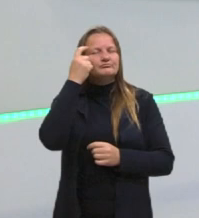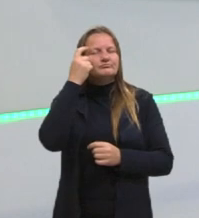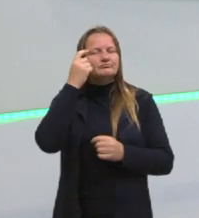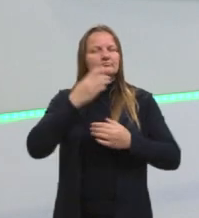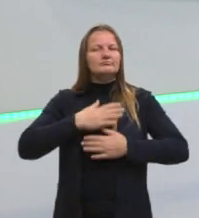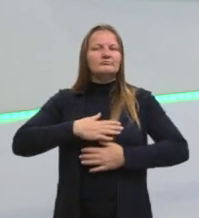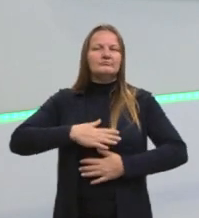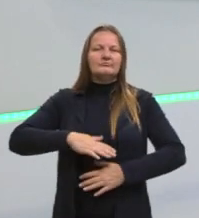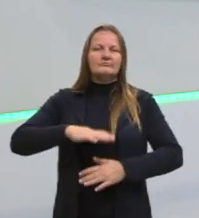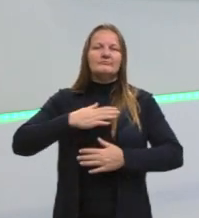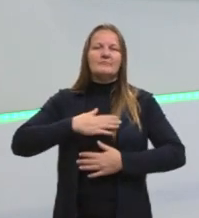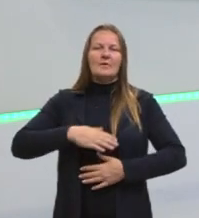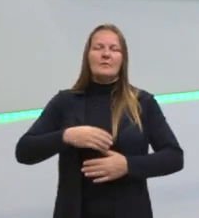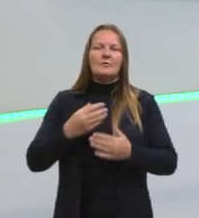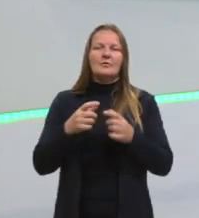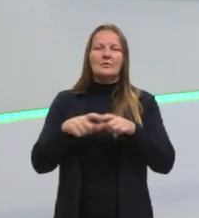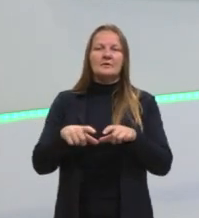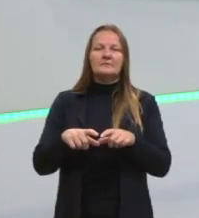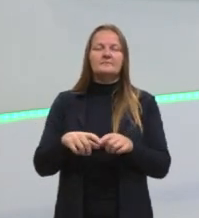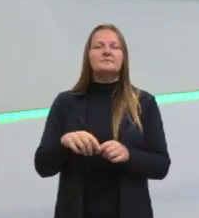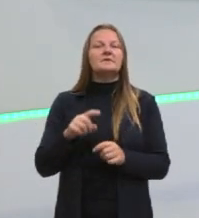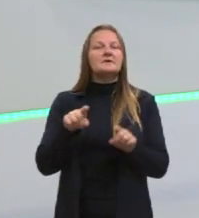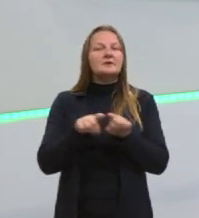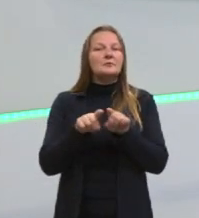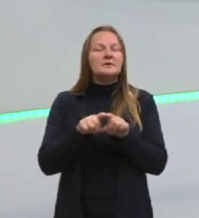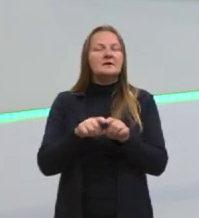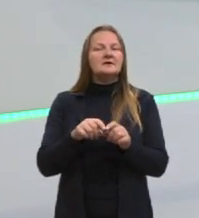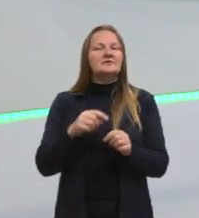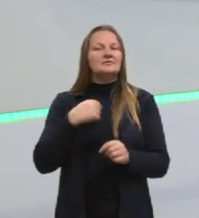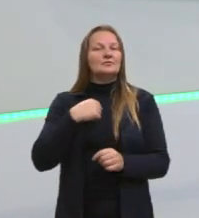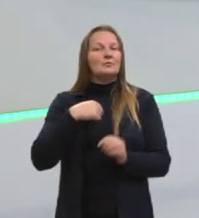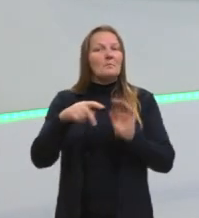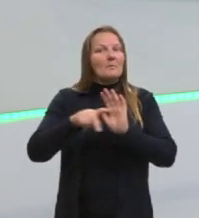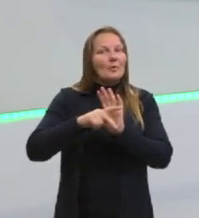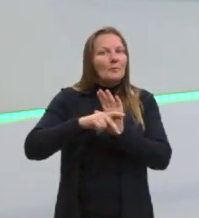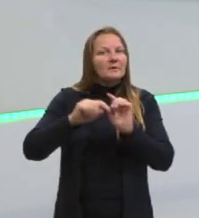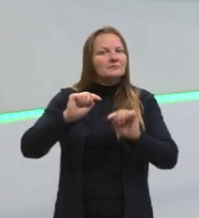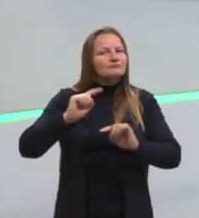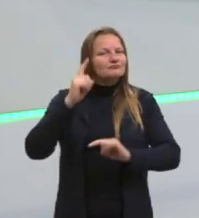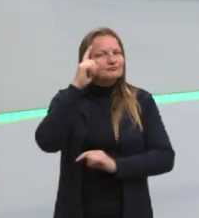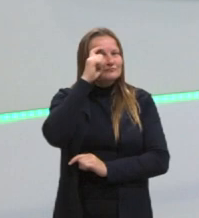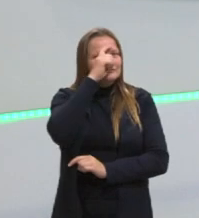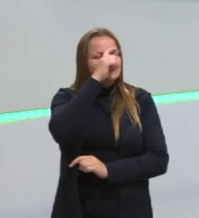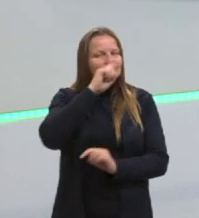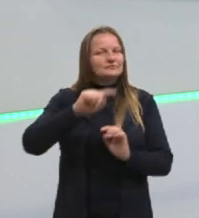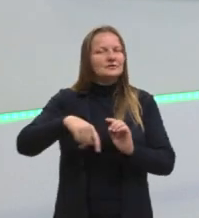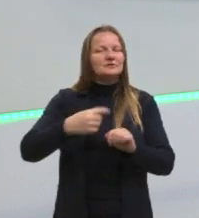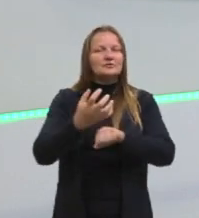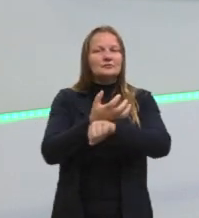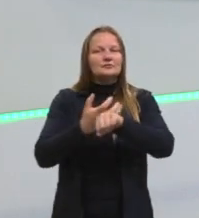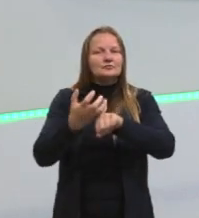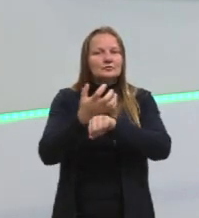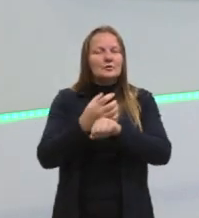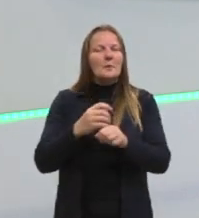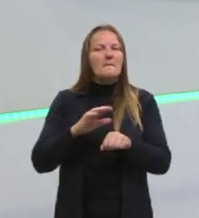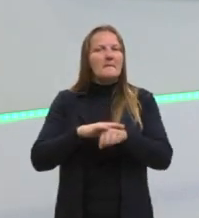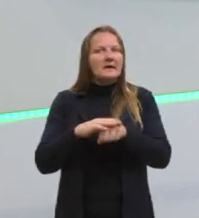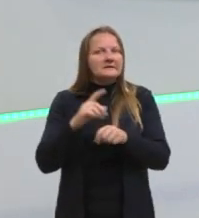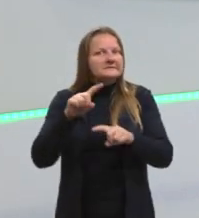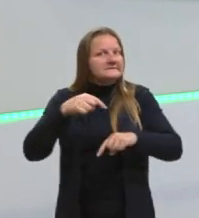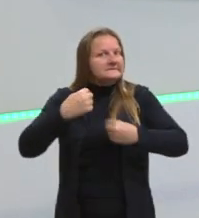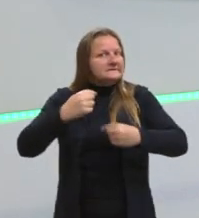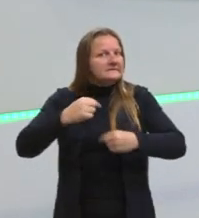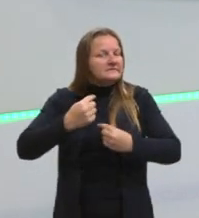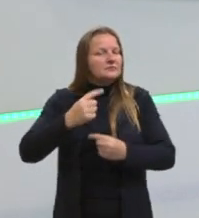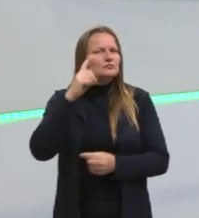E outra dica, enfrente as suas principais dificuldades, os componentes curriculares, as disciplinas que você